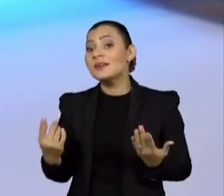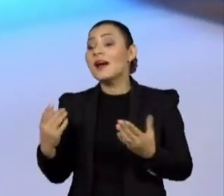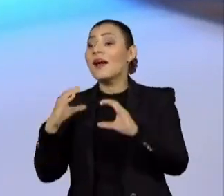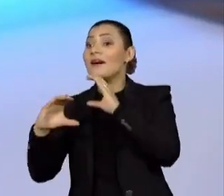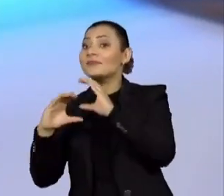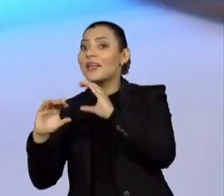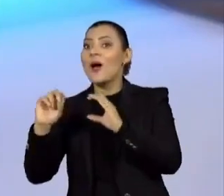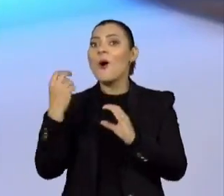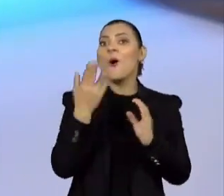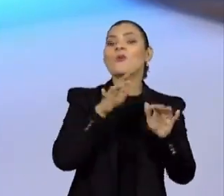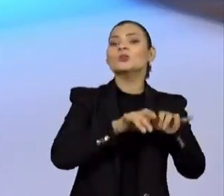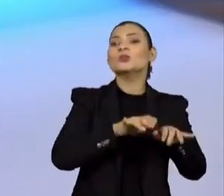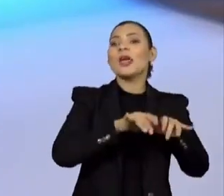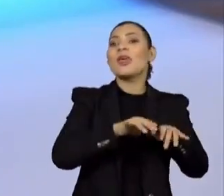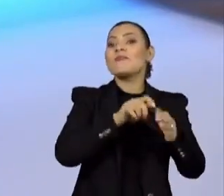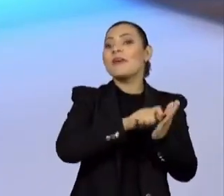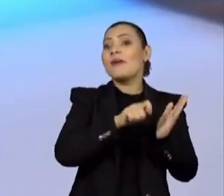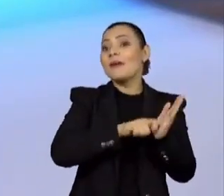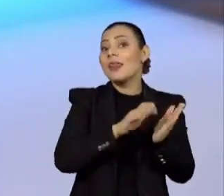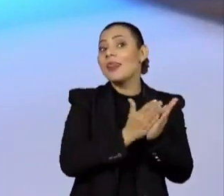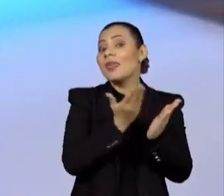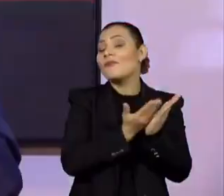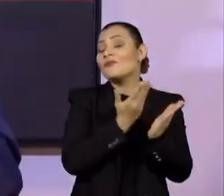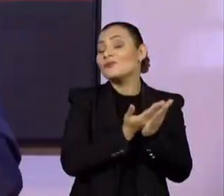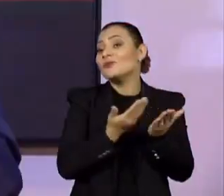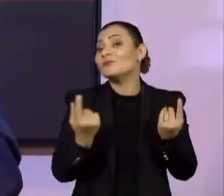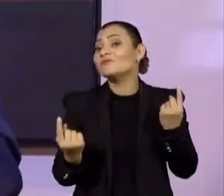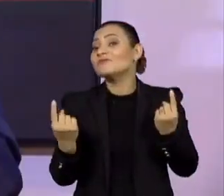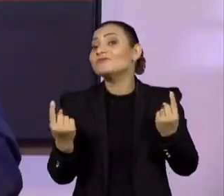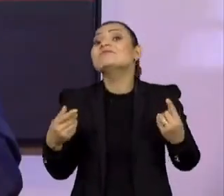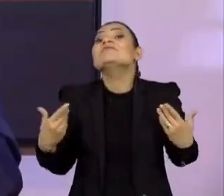cantar ou ser um autor de livros?